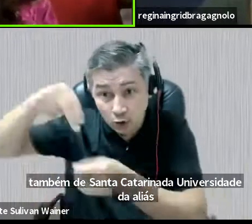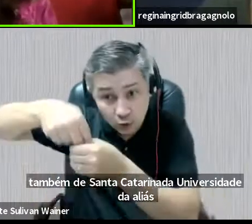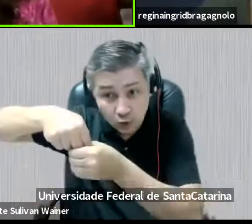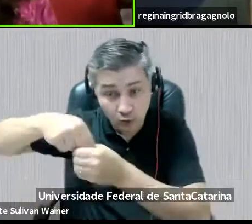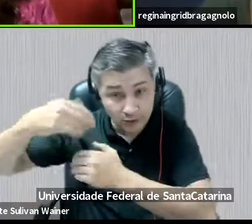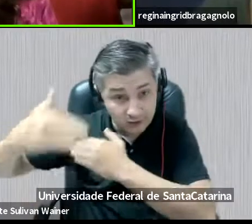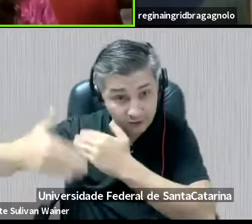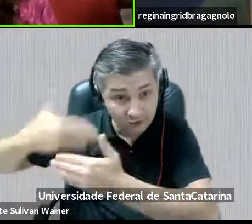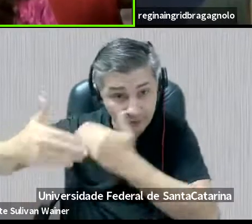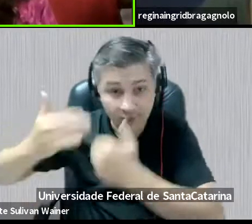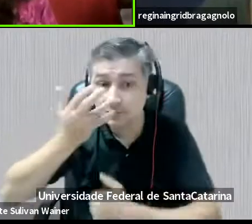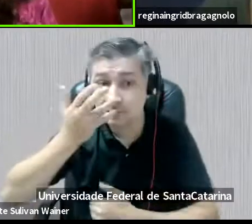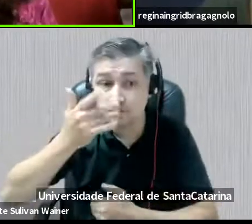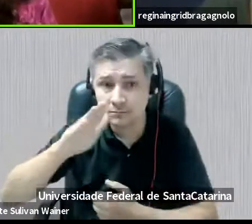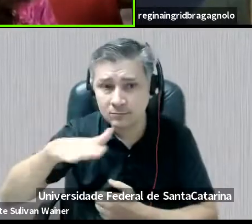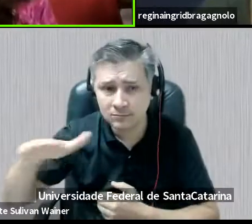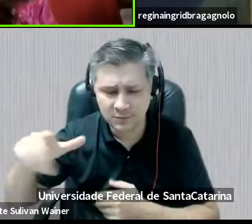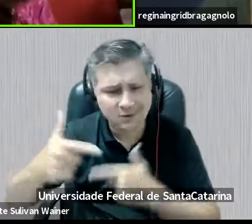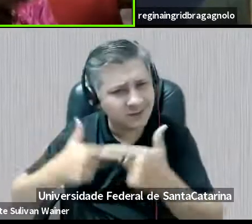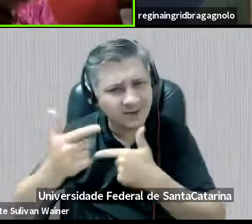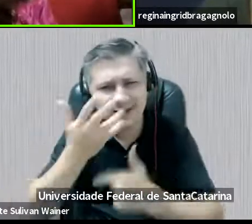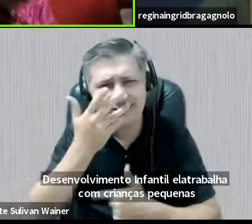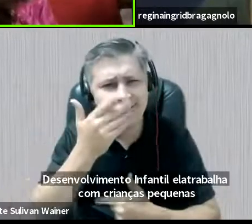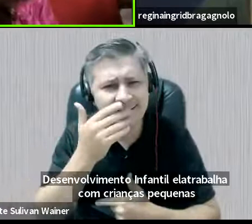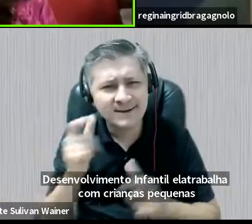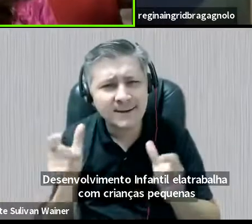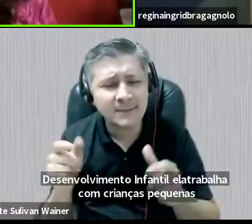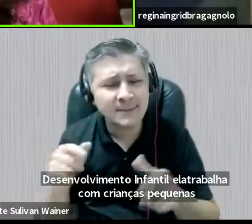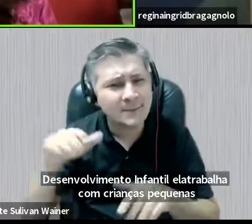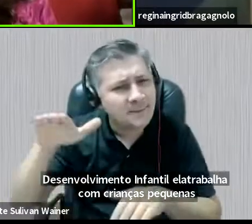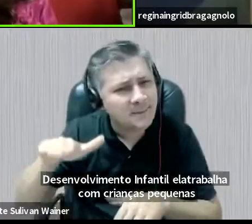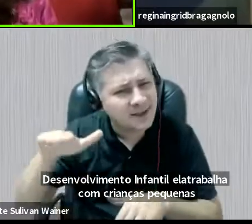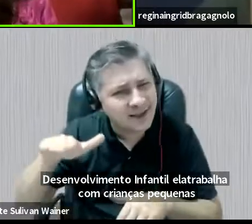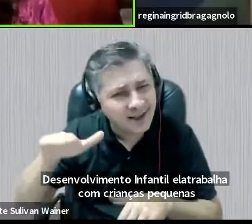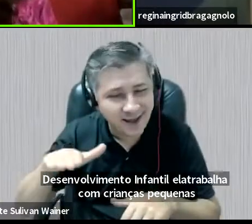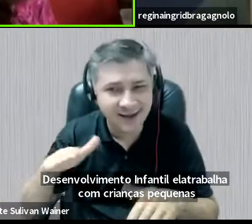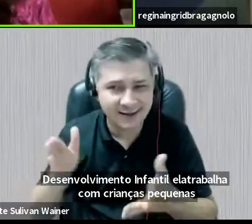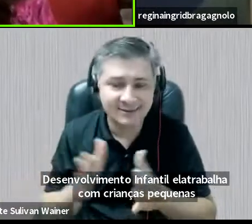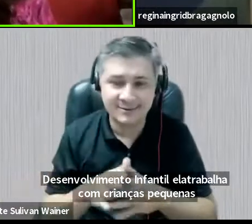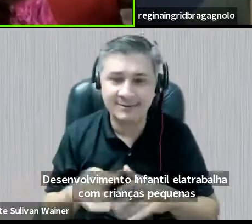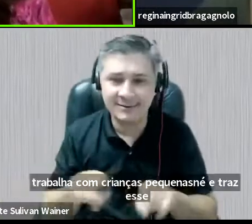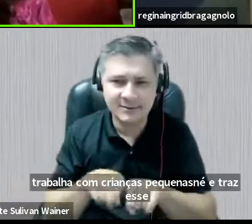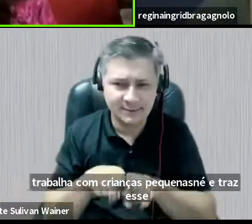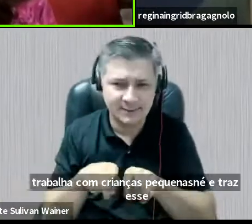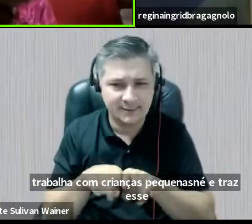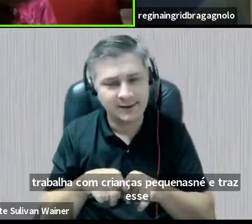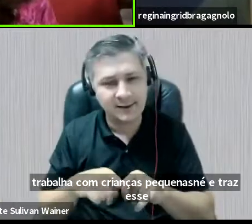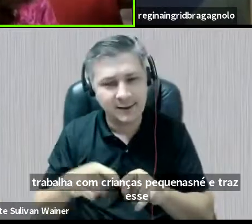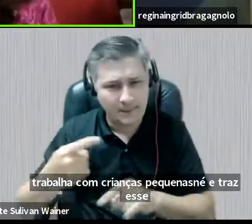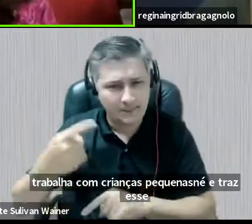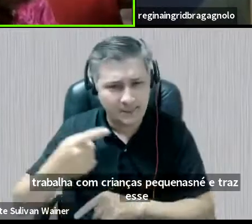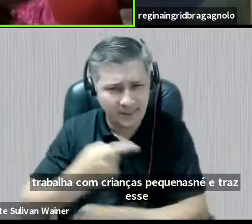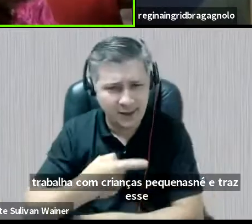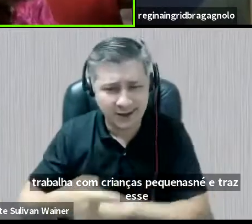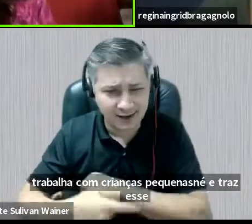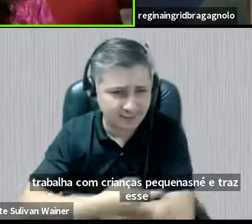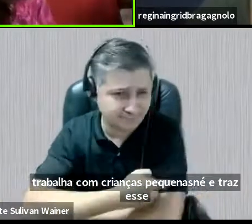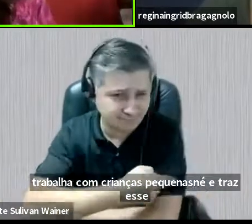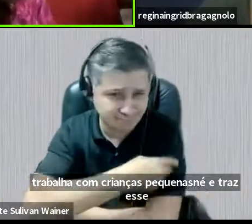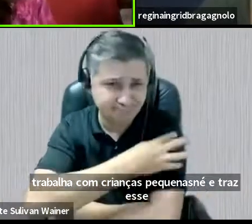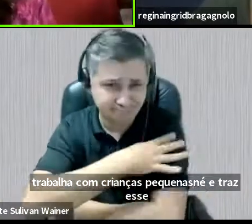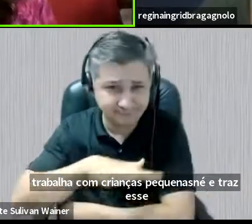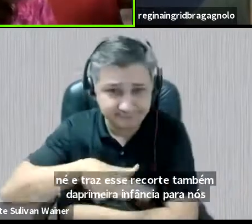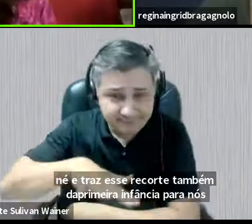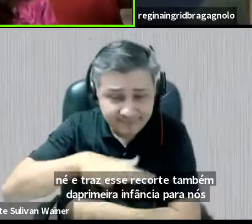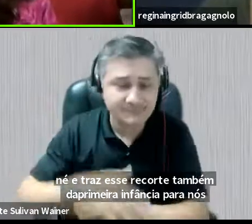trabalha com crianças pequenas, né, e traz esse recorte também da primeira infância para nós nessa mesa,